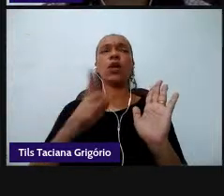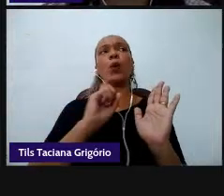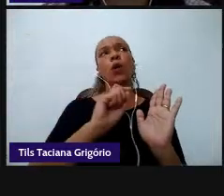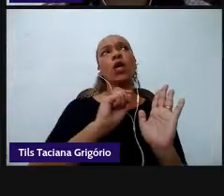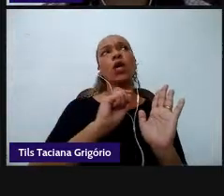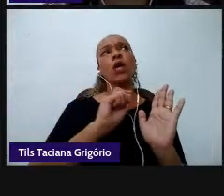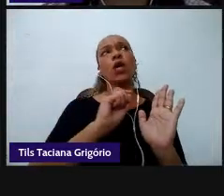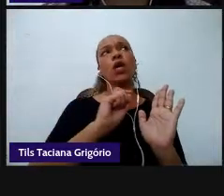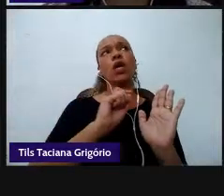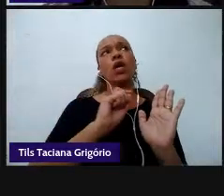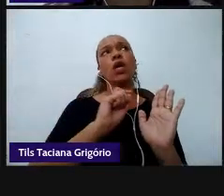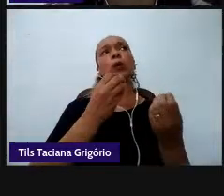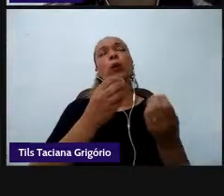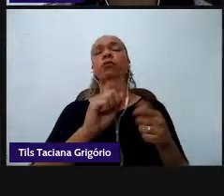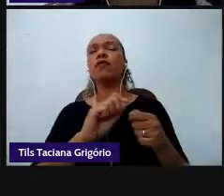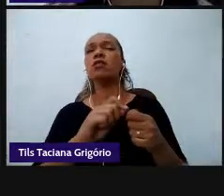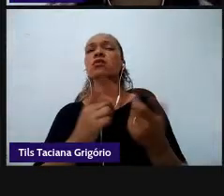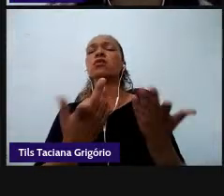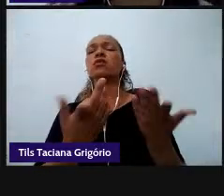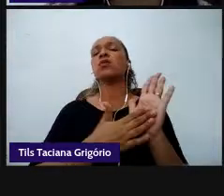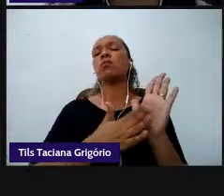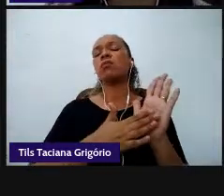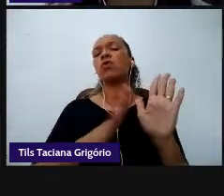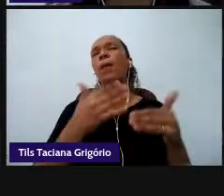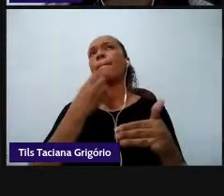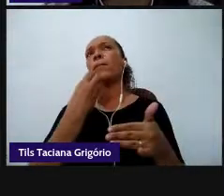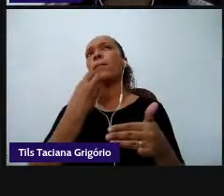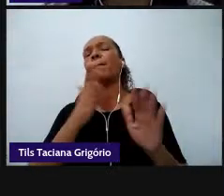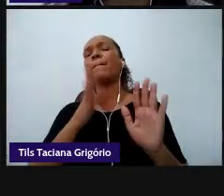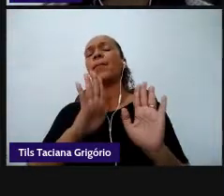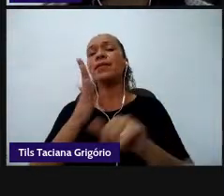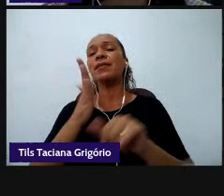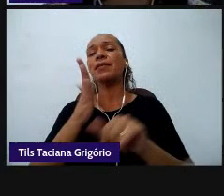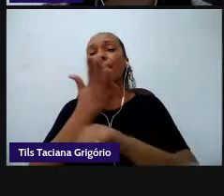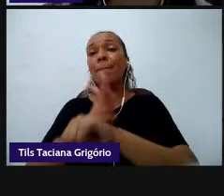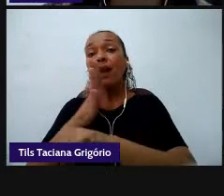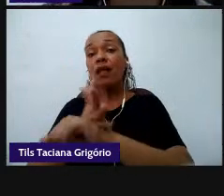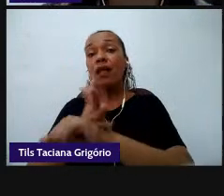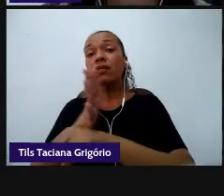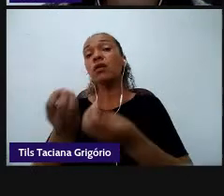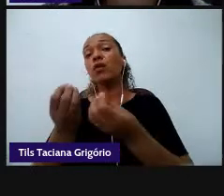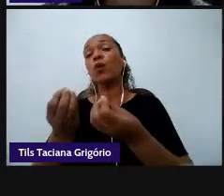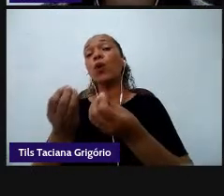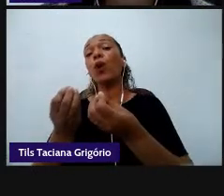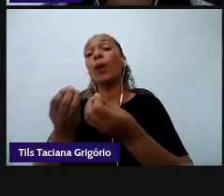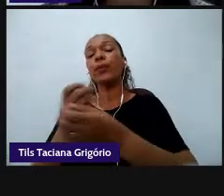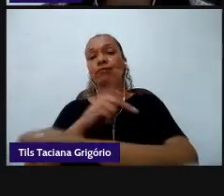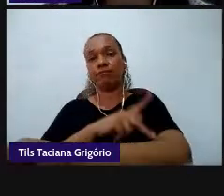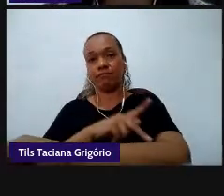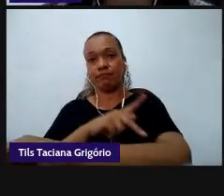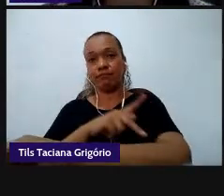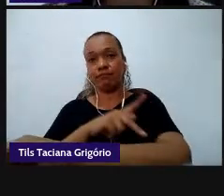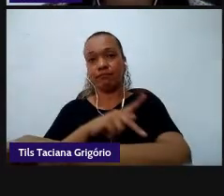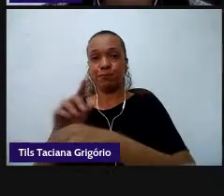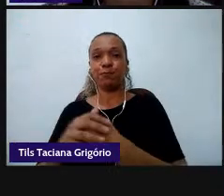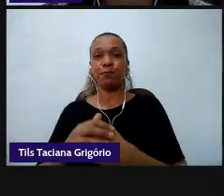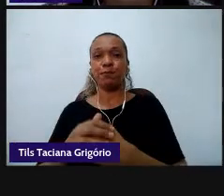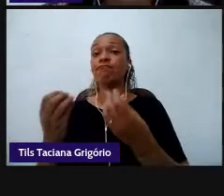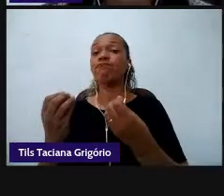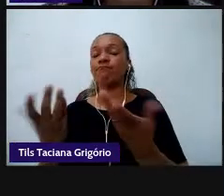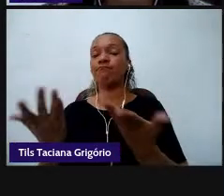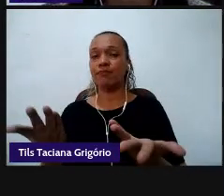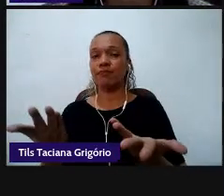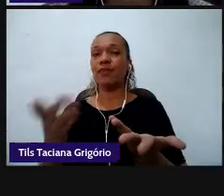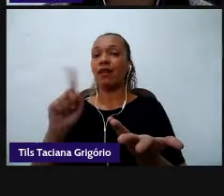benefícios mas como eu faço isso na prática pedagógica como é que eu coloco isso em prática e esse é o desafio